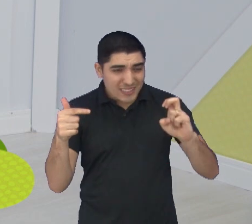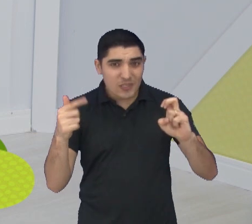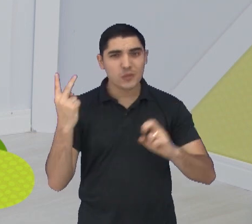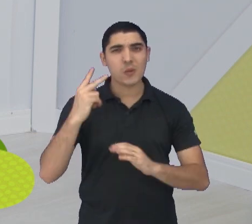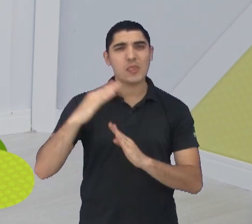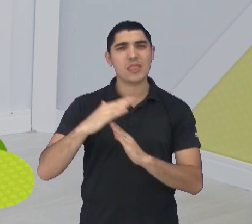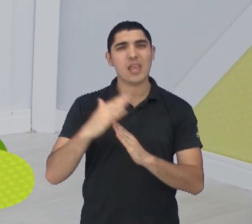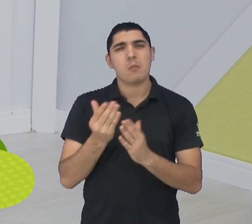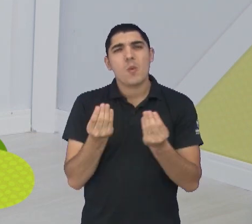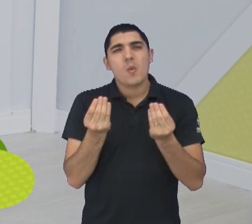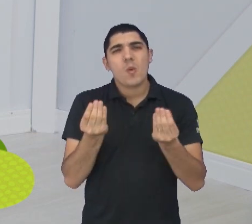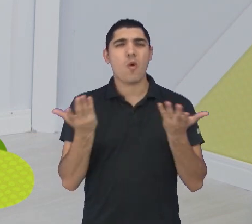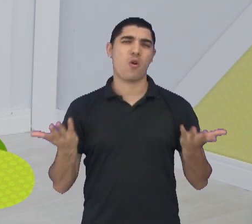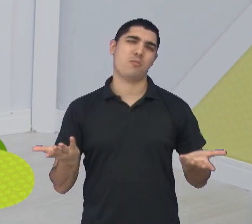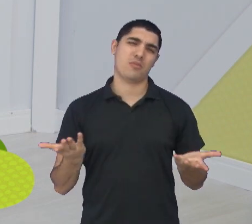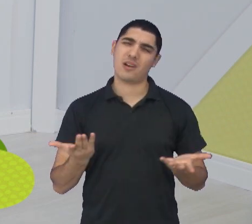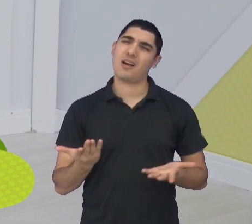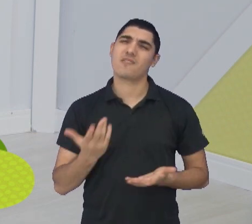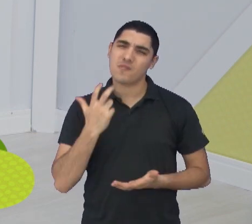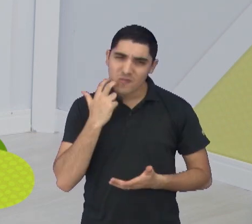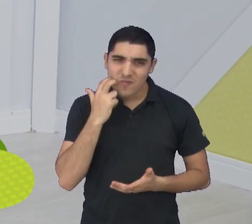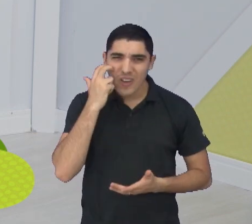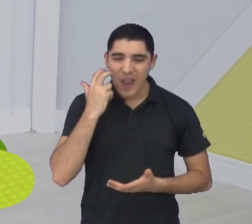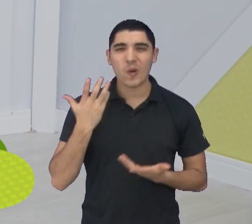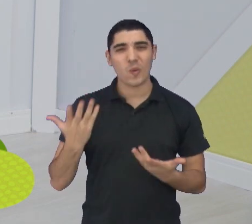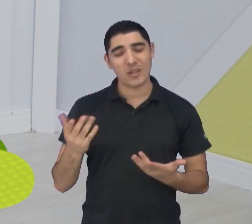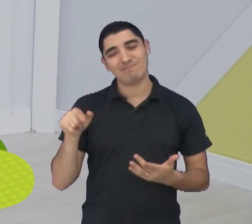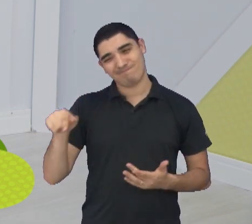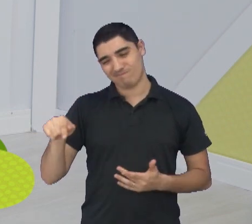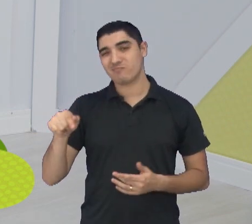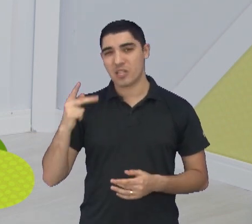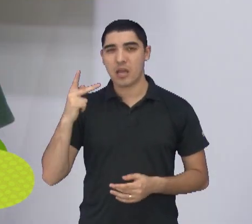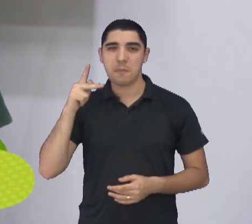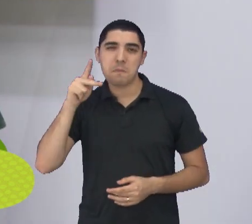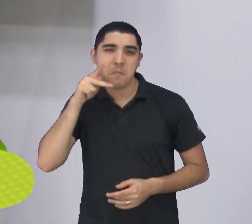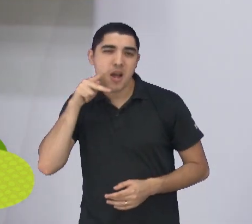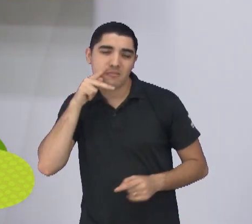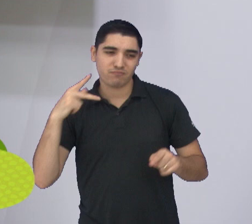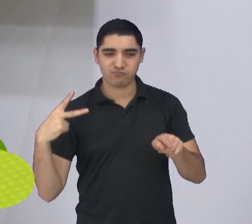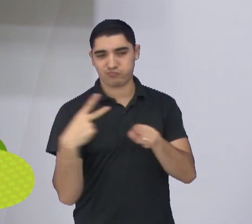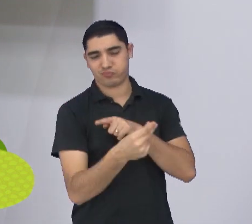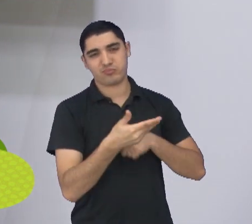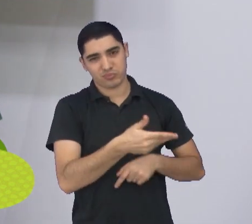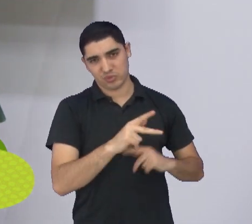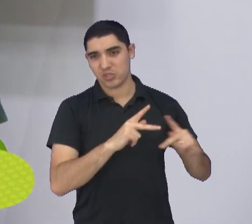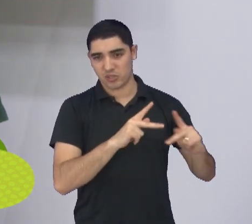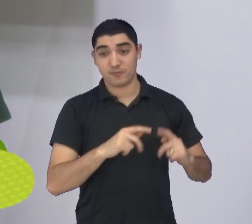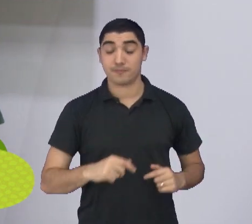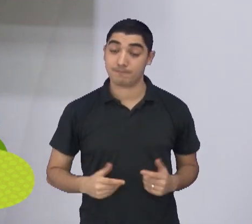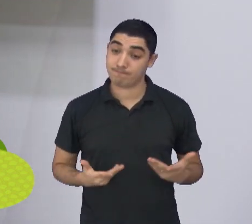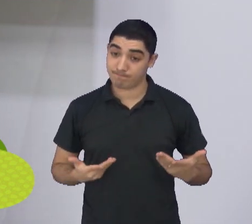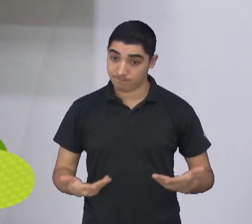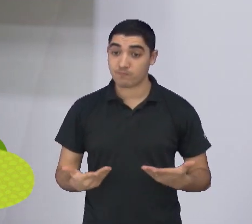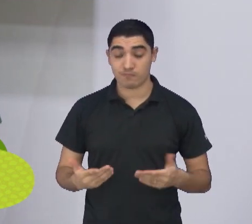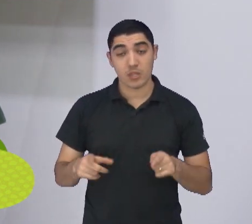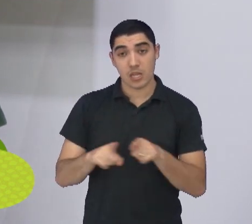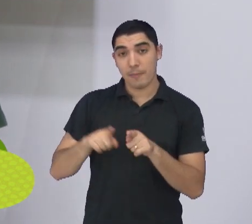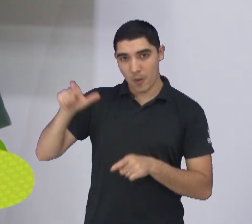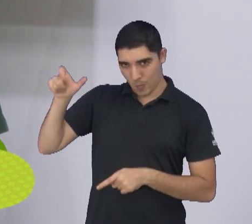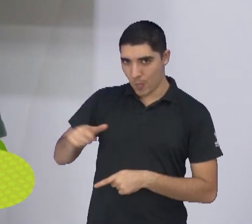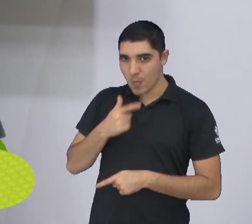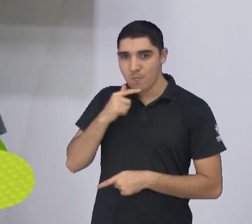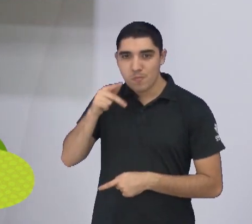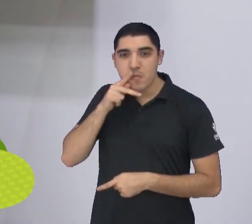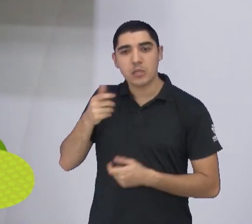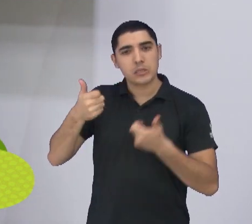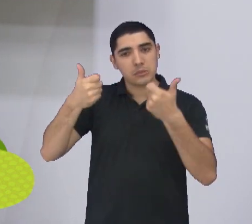placar de chupetinha. O segundo quarto foi o determinante para a derrota do São José. É, ainda mais como até o próprio jogador do Unifascista falou. O São José